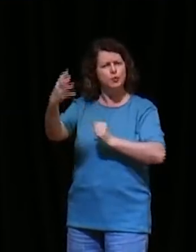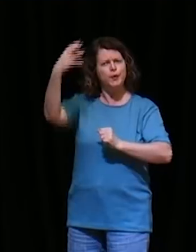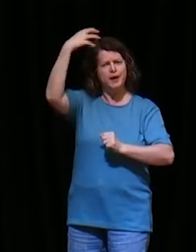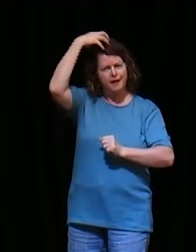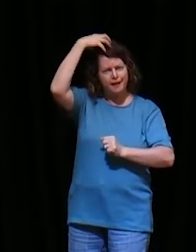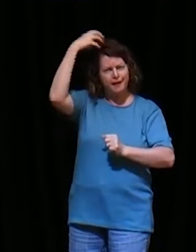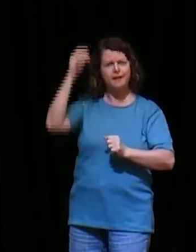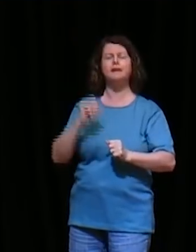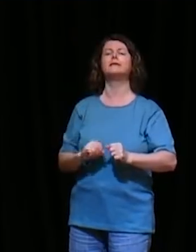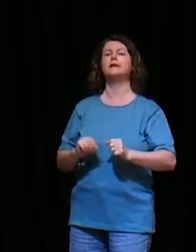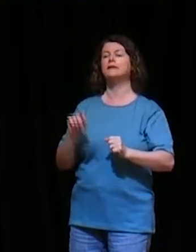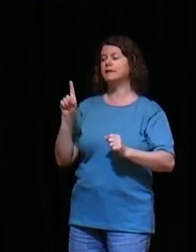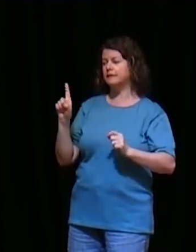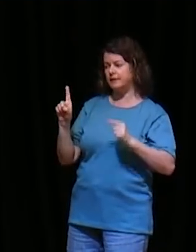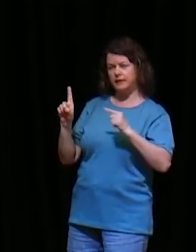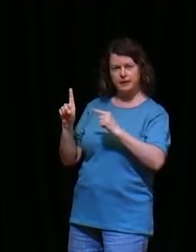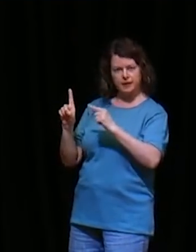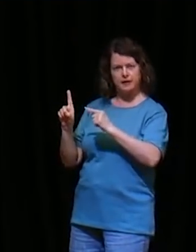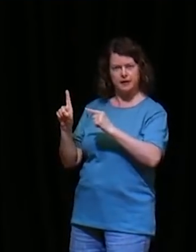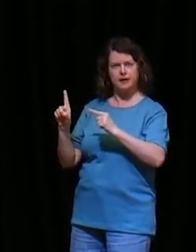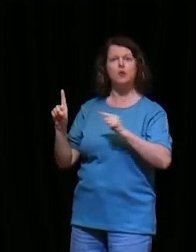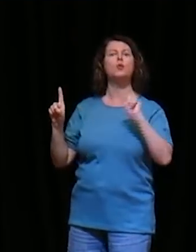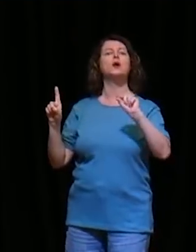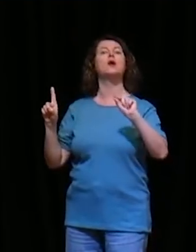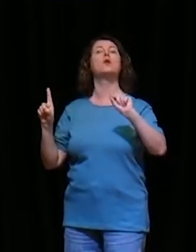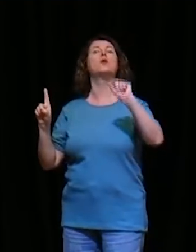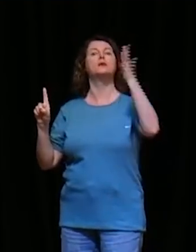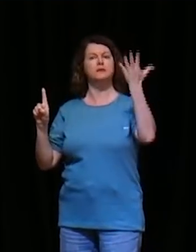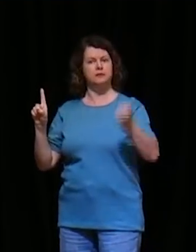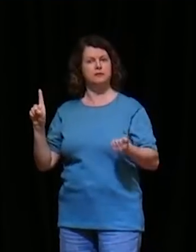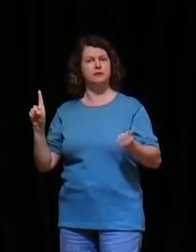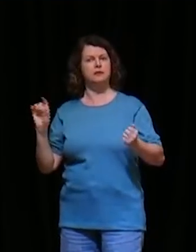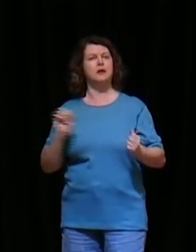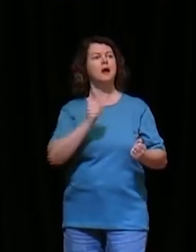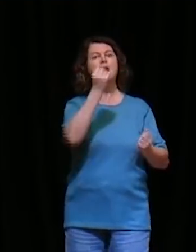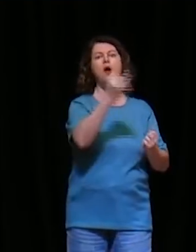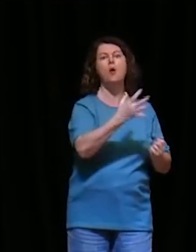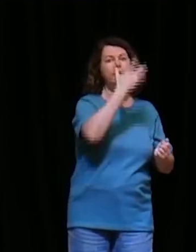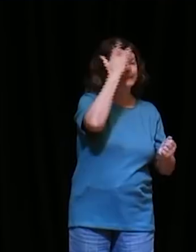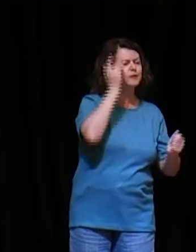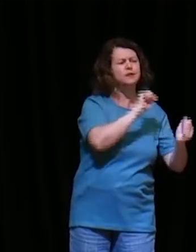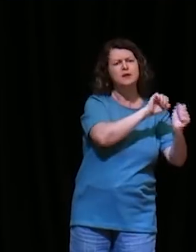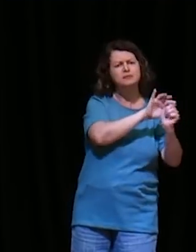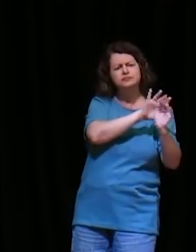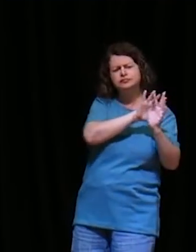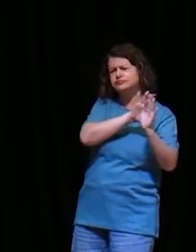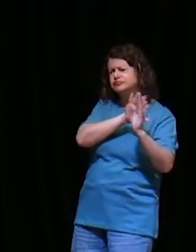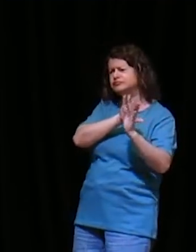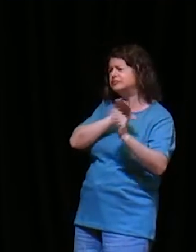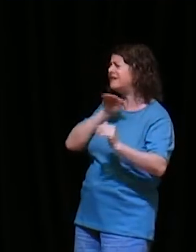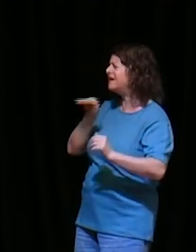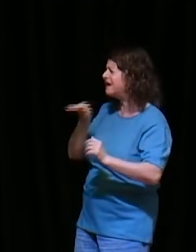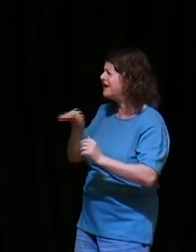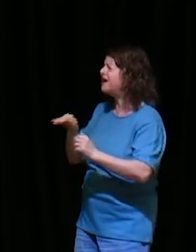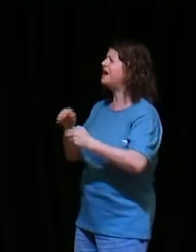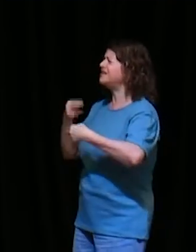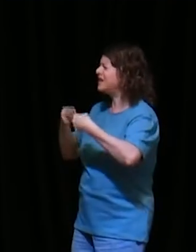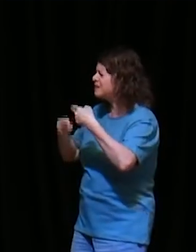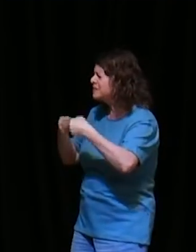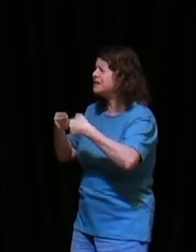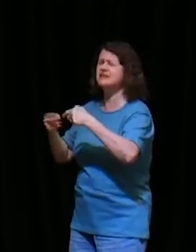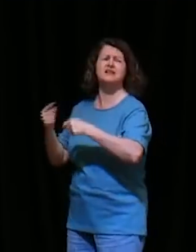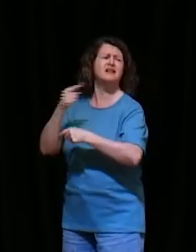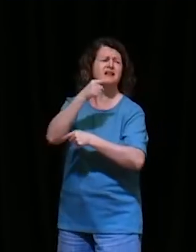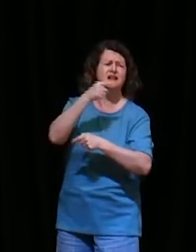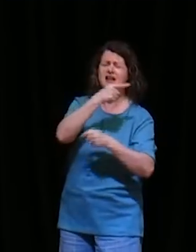ele recebe então uma notícia muito triste, de que Jerusalém, o lugar, o centro onde o culto de